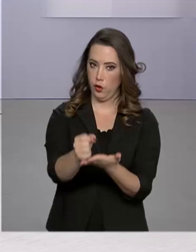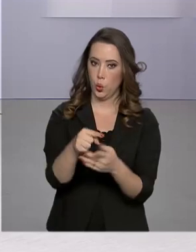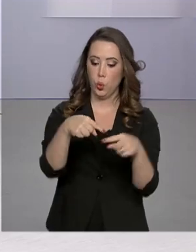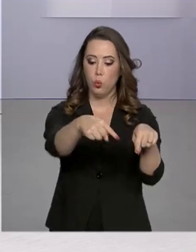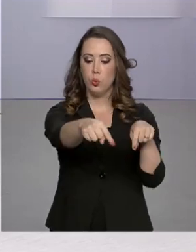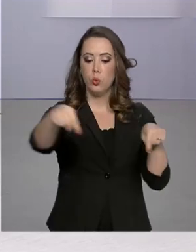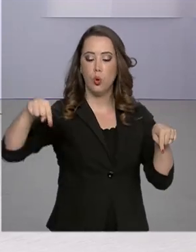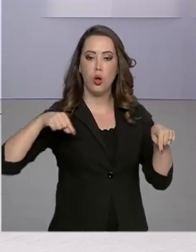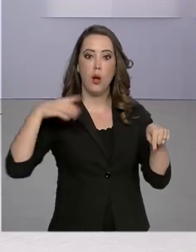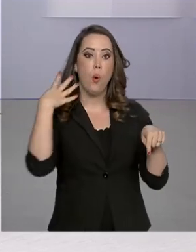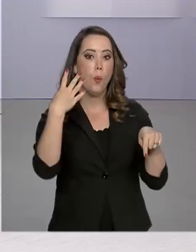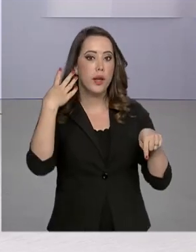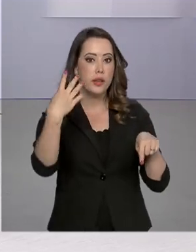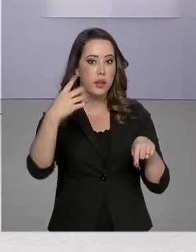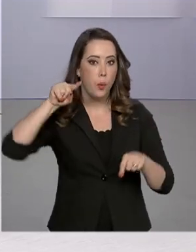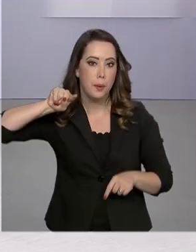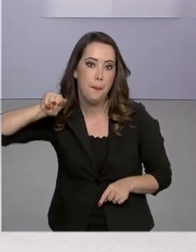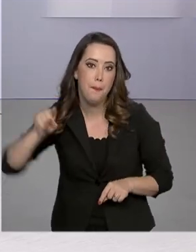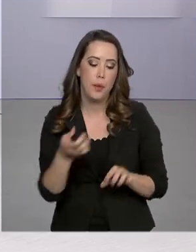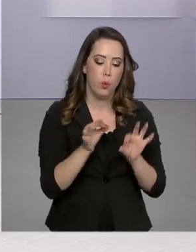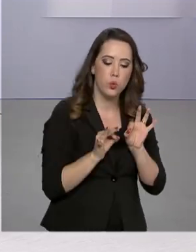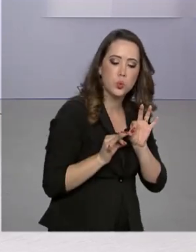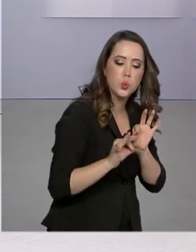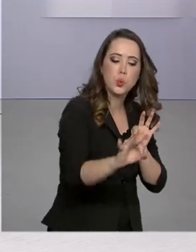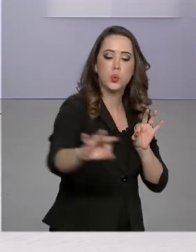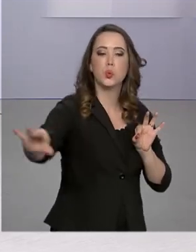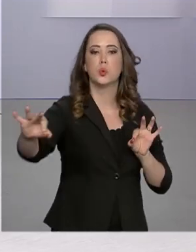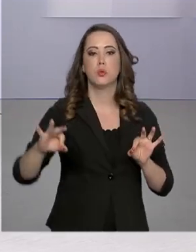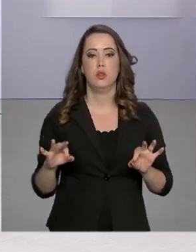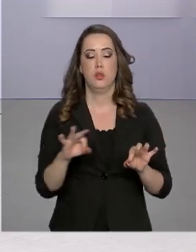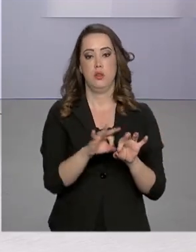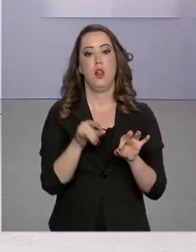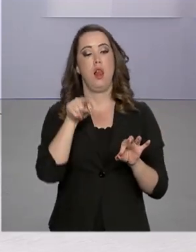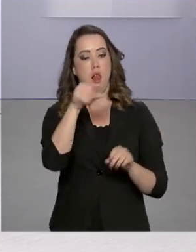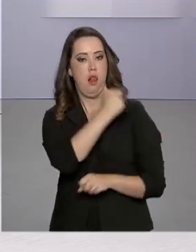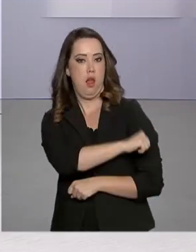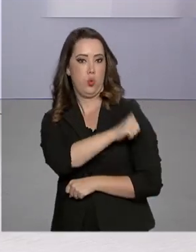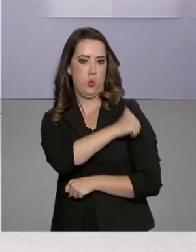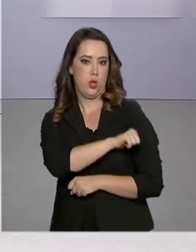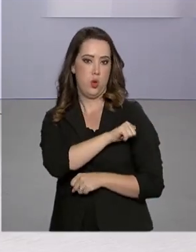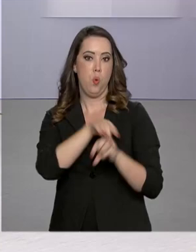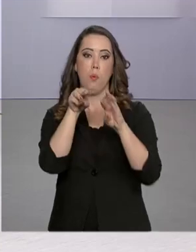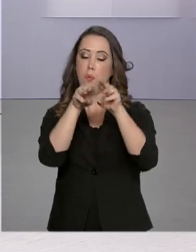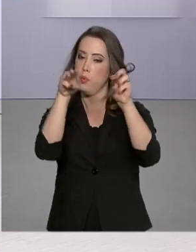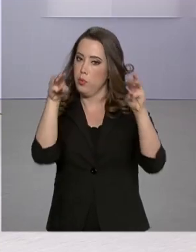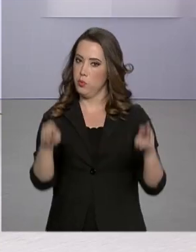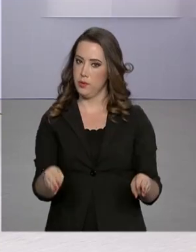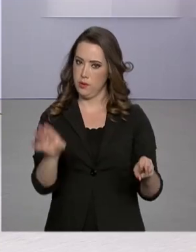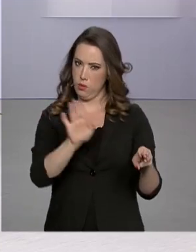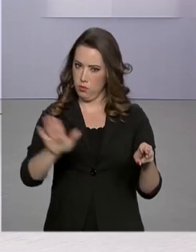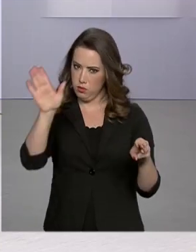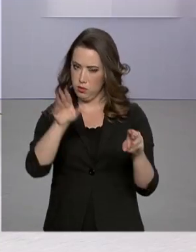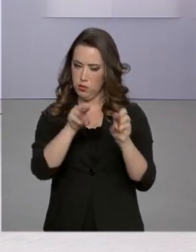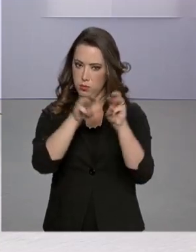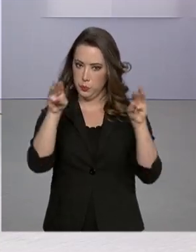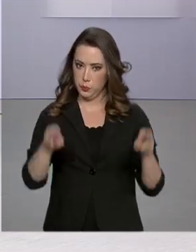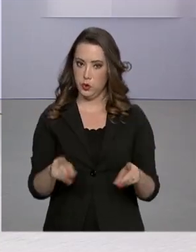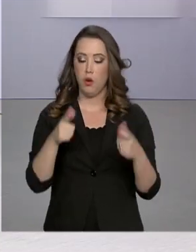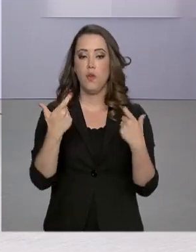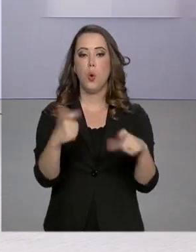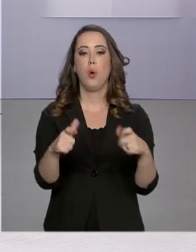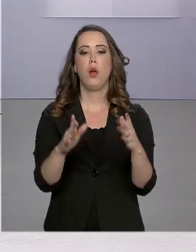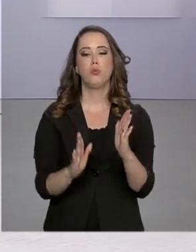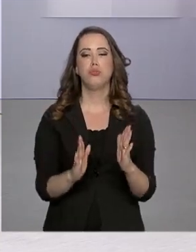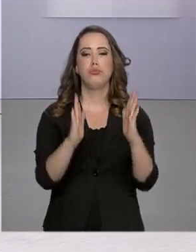44 mil metros quadrados para o Museu Nacional do Rio de Janeiro. A área vai abrigar o setor administrativo do museu,